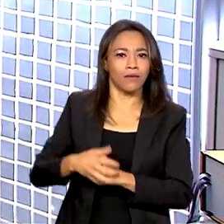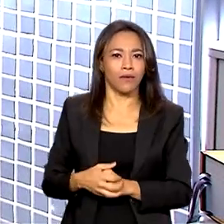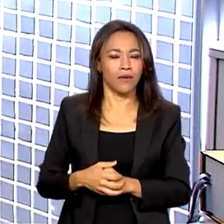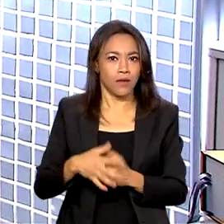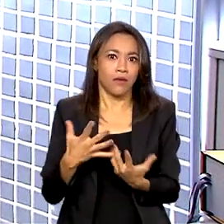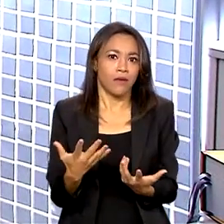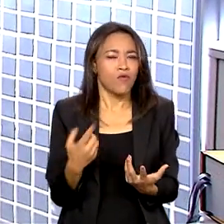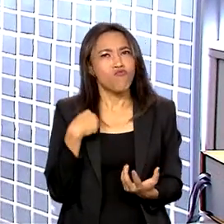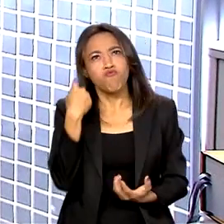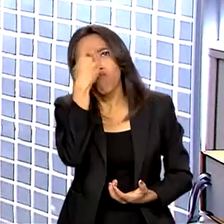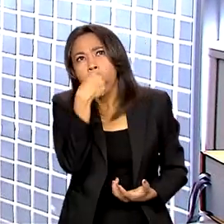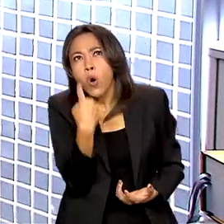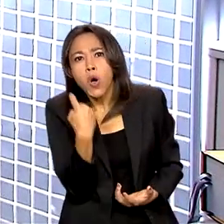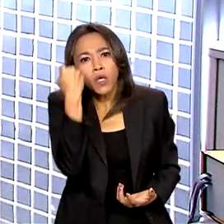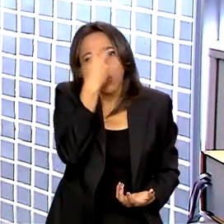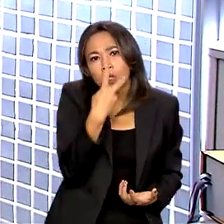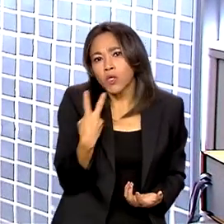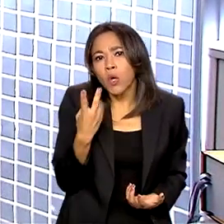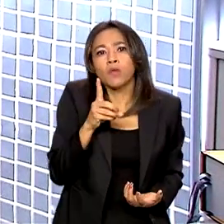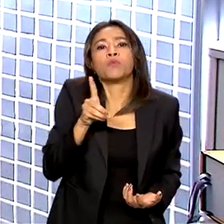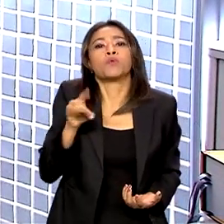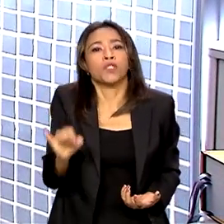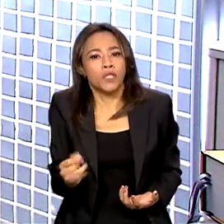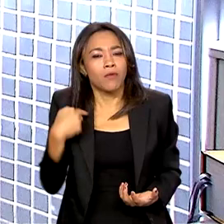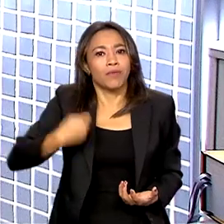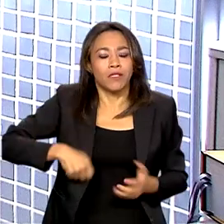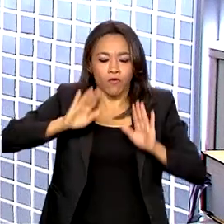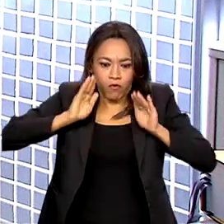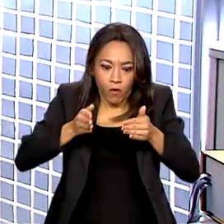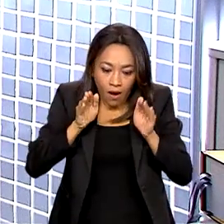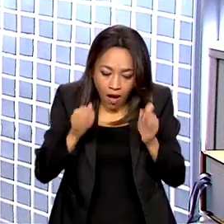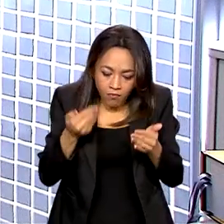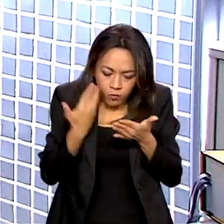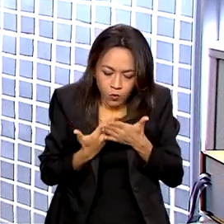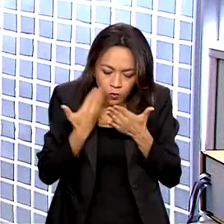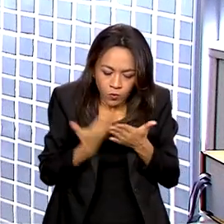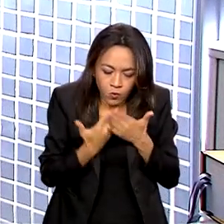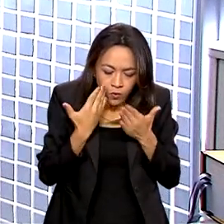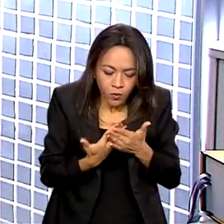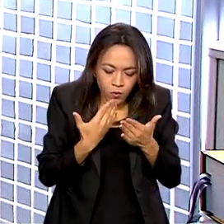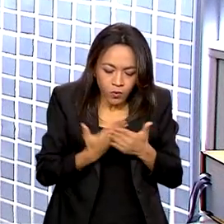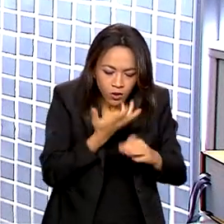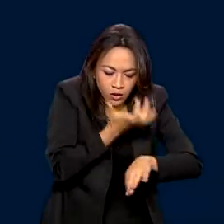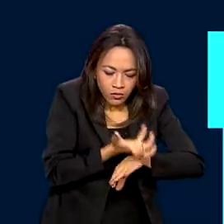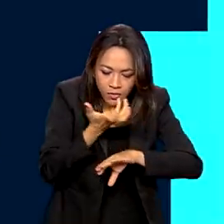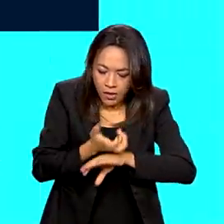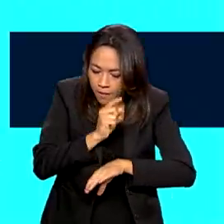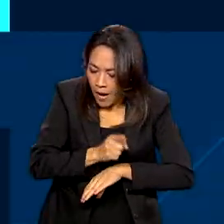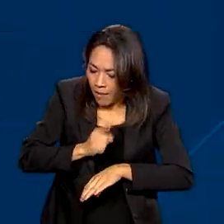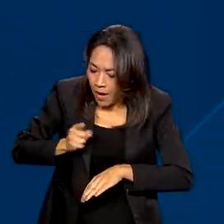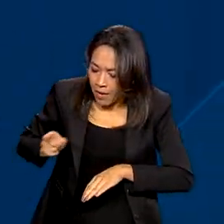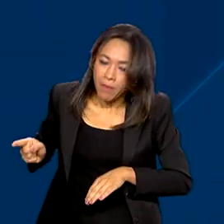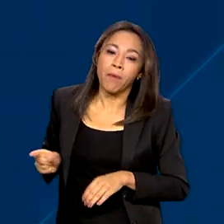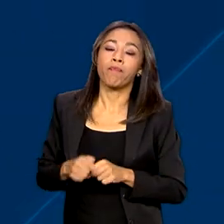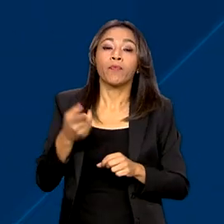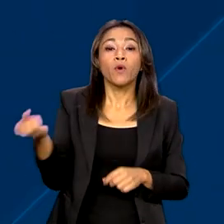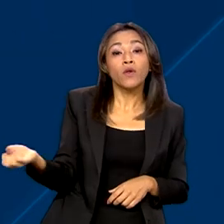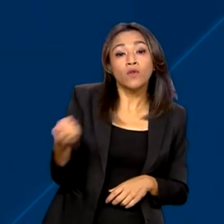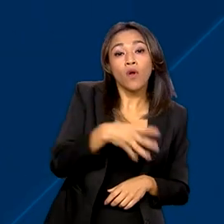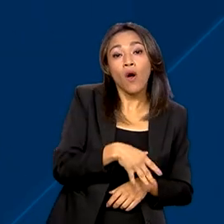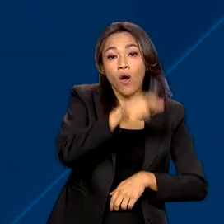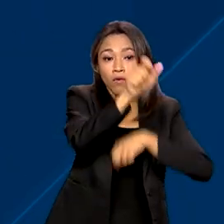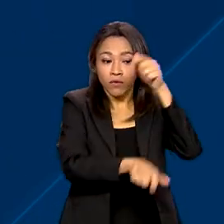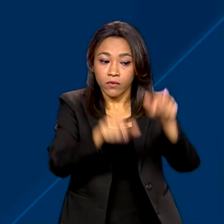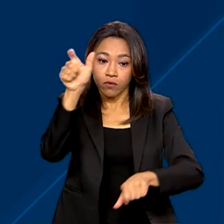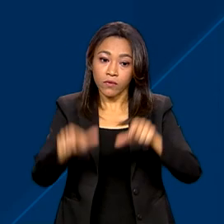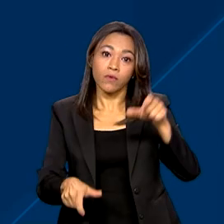uma hora, duas horas por dia para conseguir ter aquele foco 100% nas matérias do concurso. Os novos servidores vão